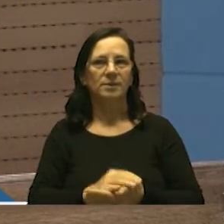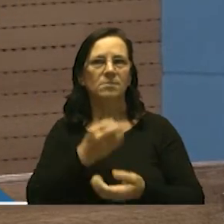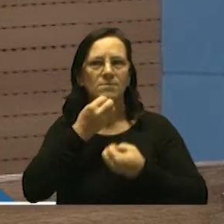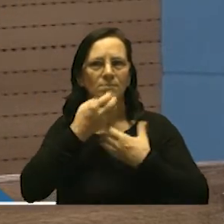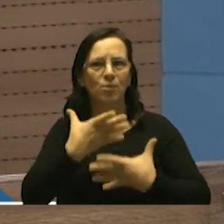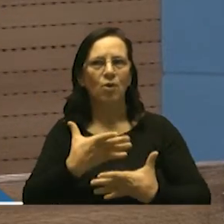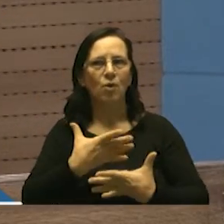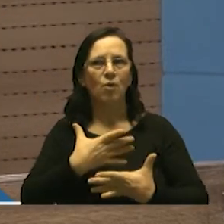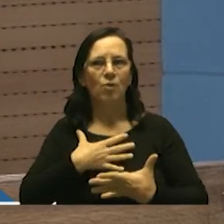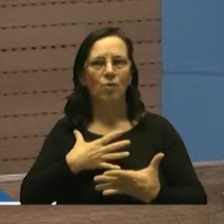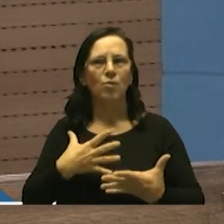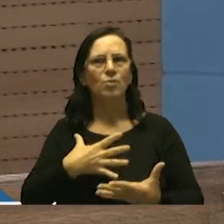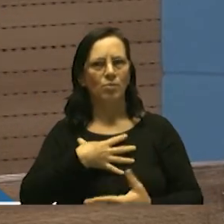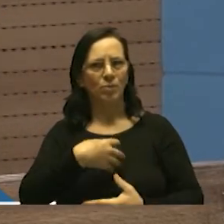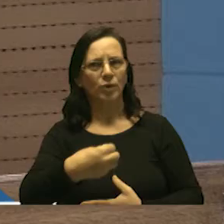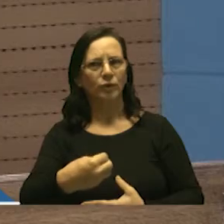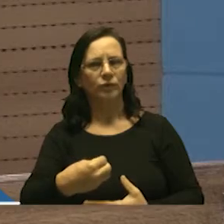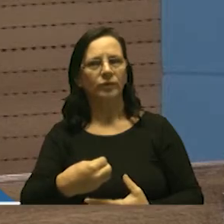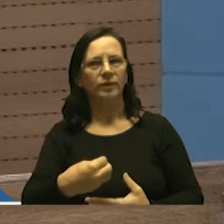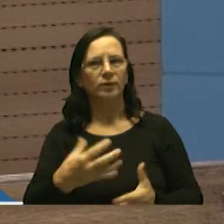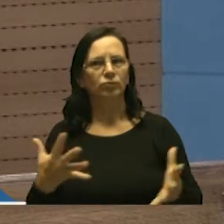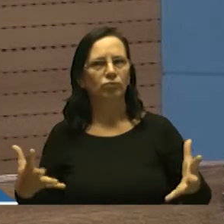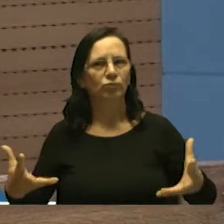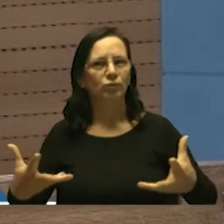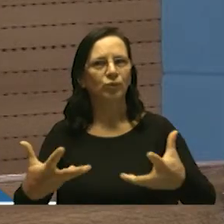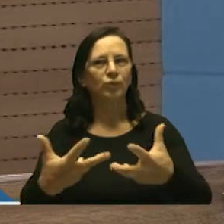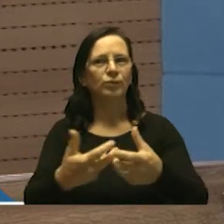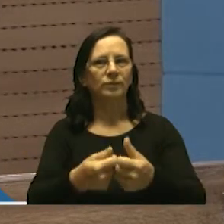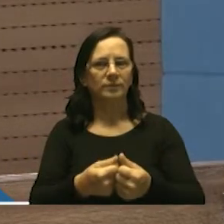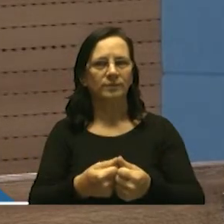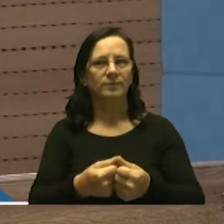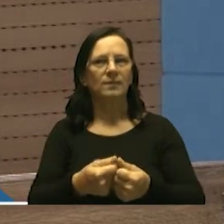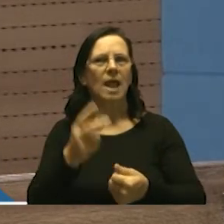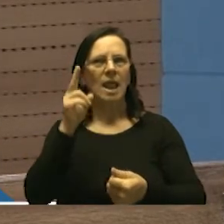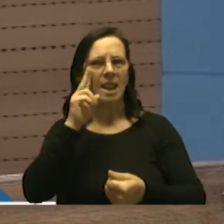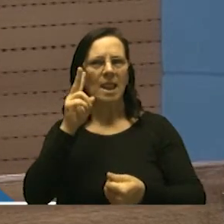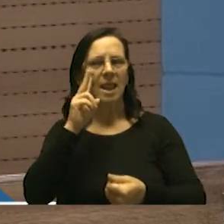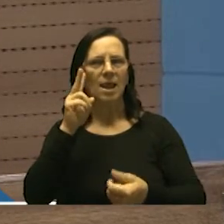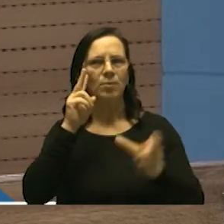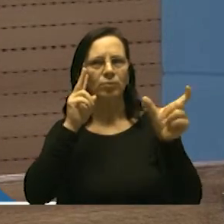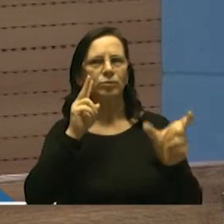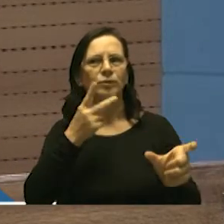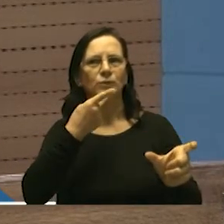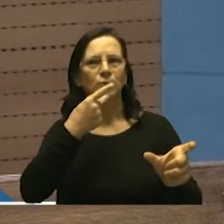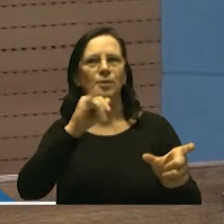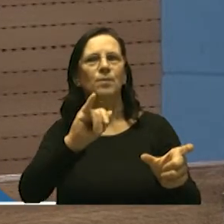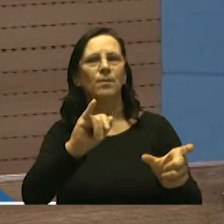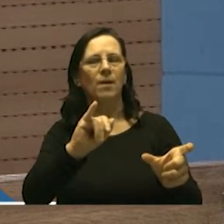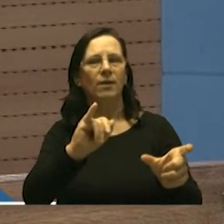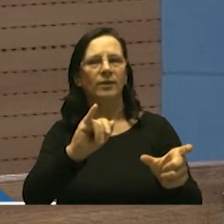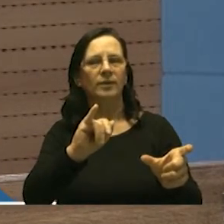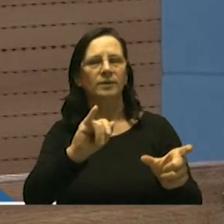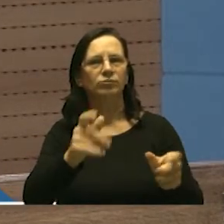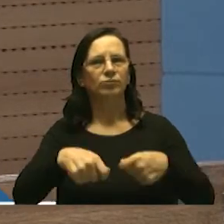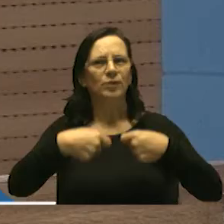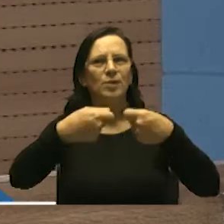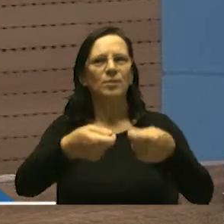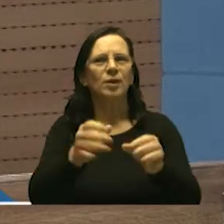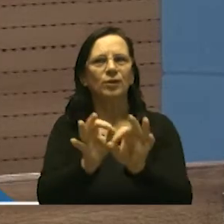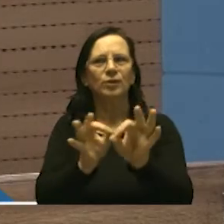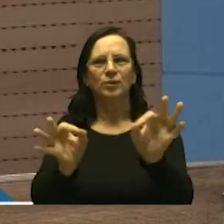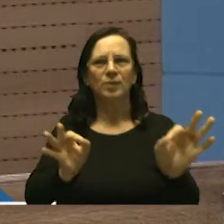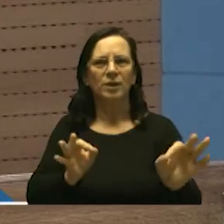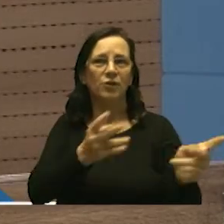bom quando os meus filhos e fico feliz quando eles lembram da figura pai e presenteiam